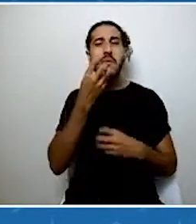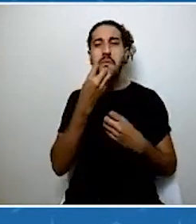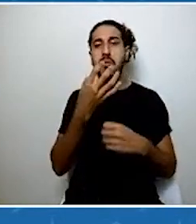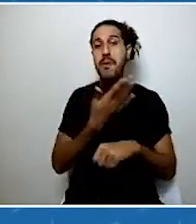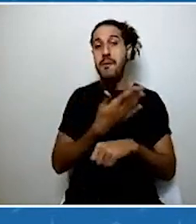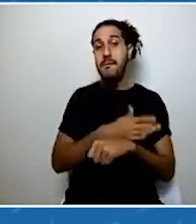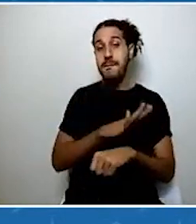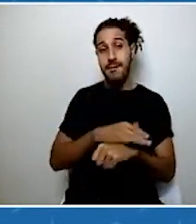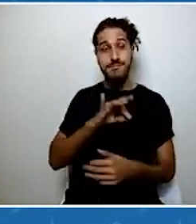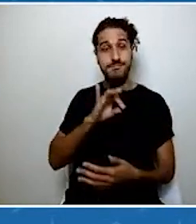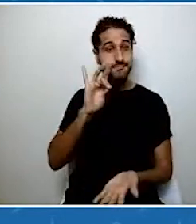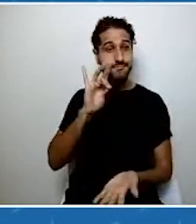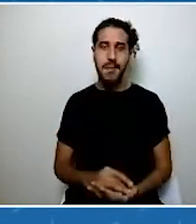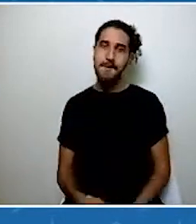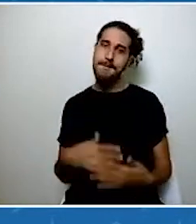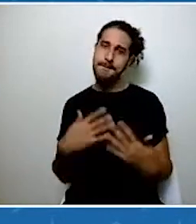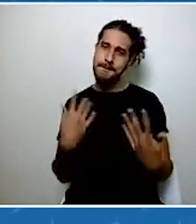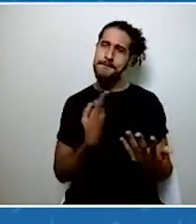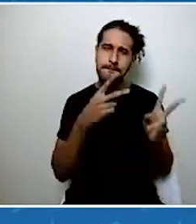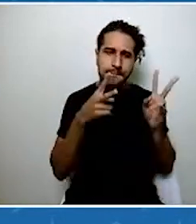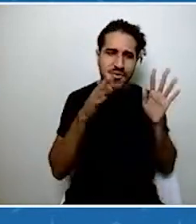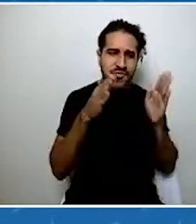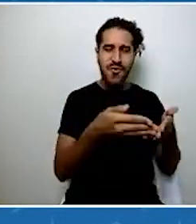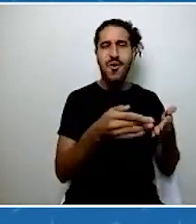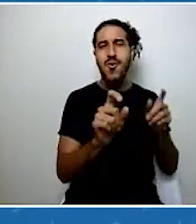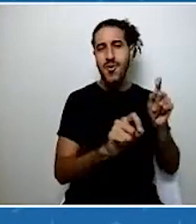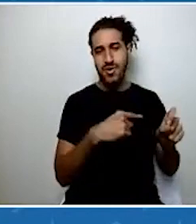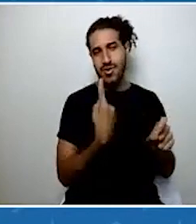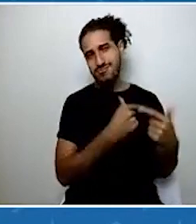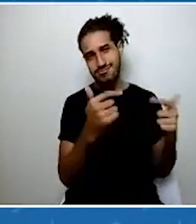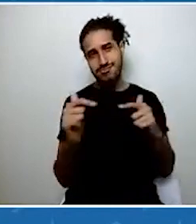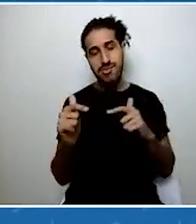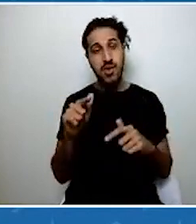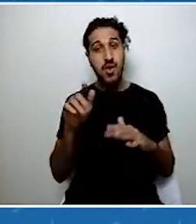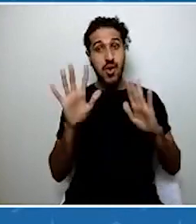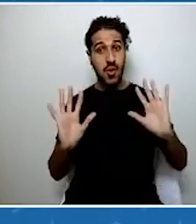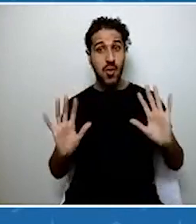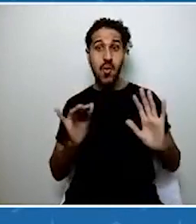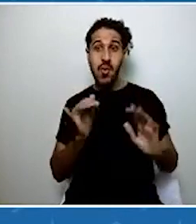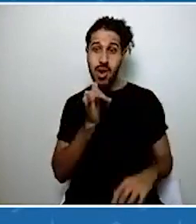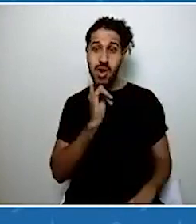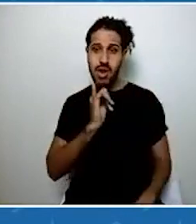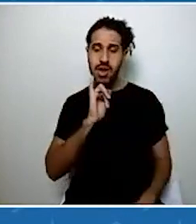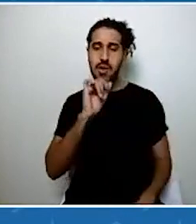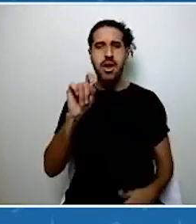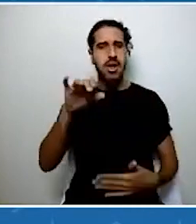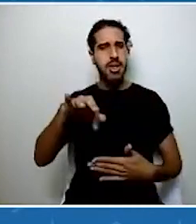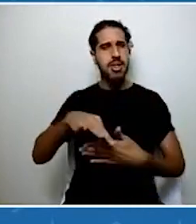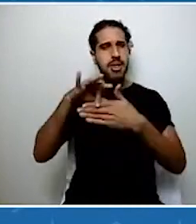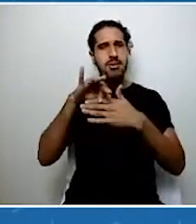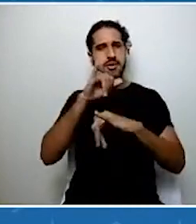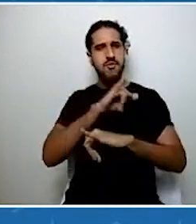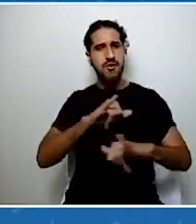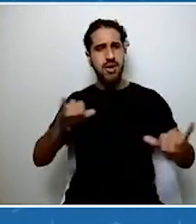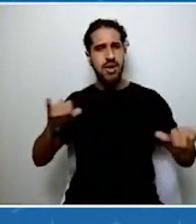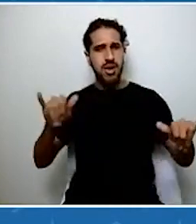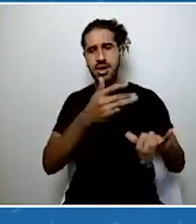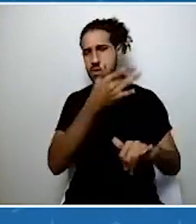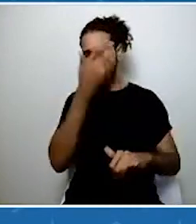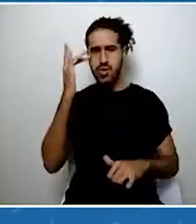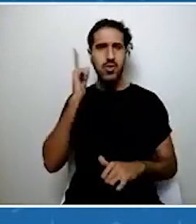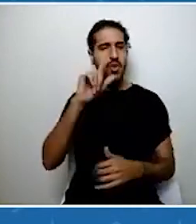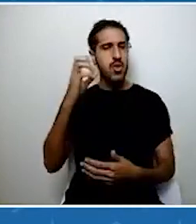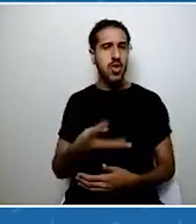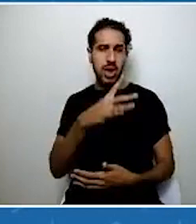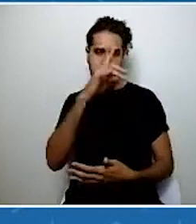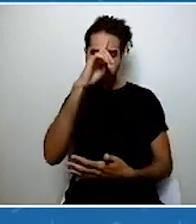É a gente olhar para o que a gente está fazendo. O exemplo lidera, leva as pessoas a tomarem novas atitudes. Então,